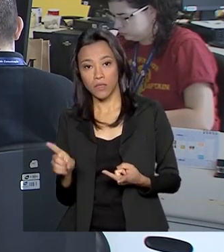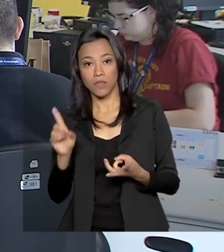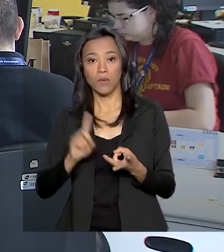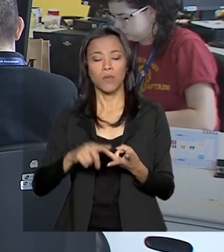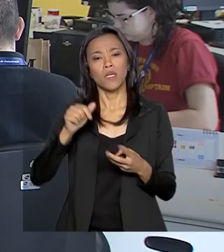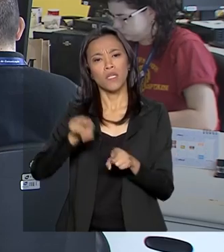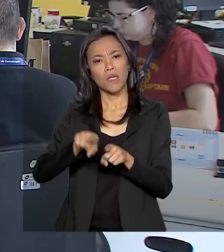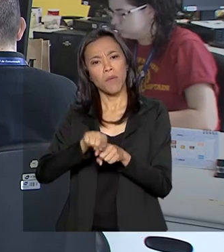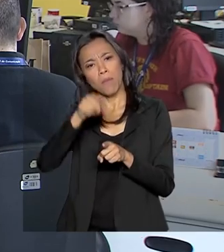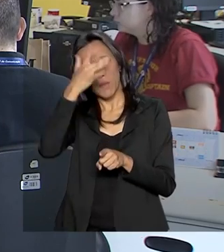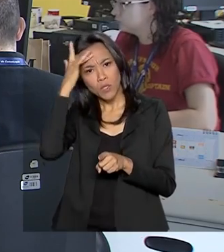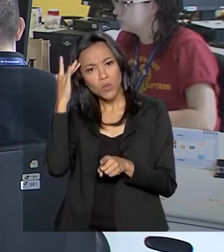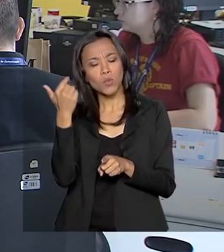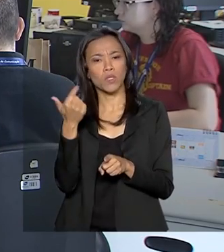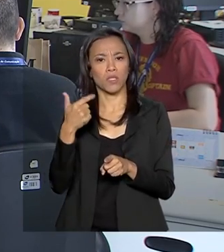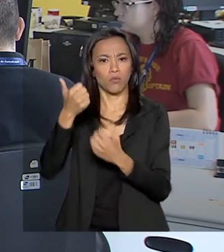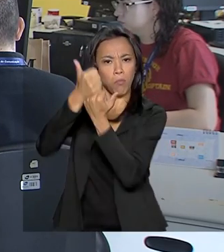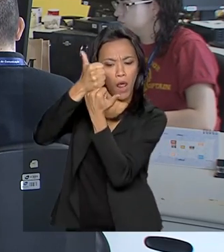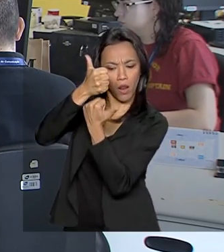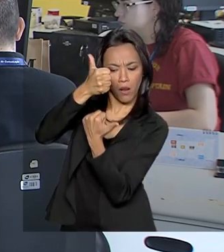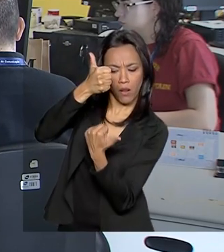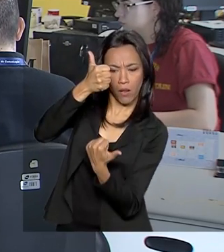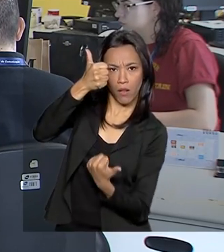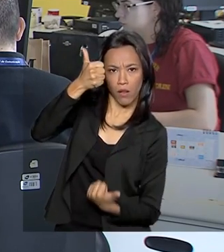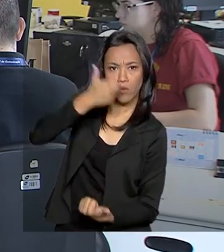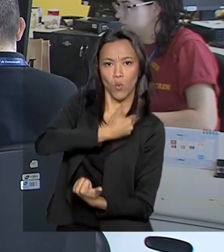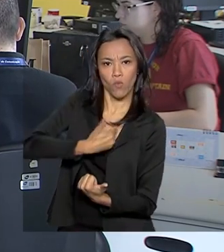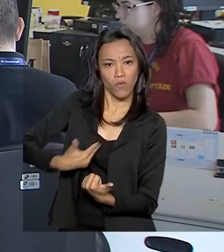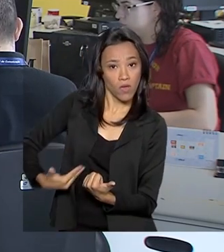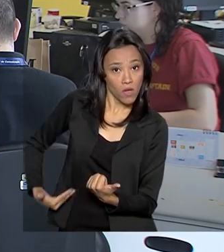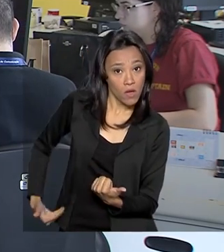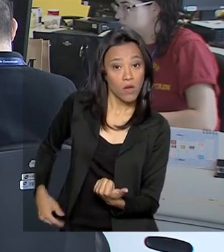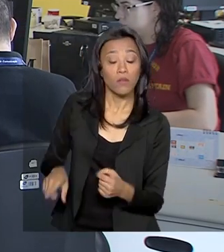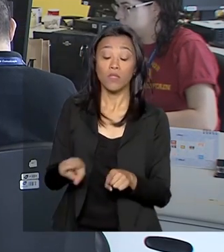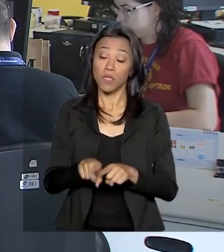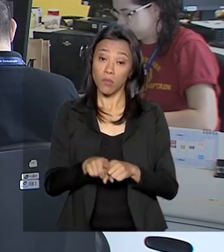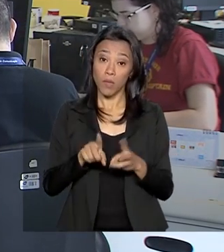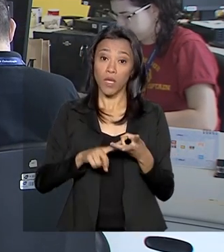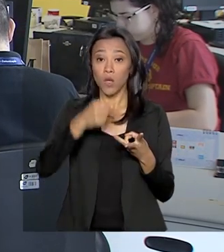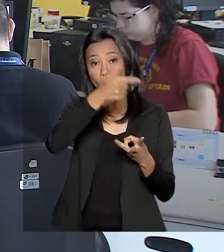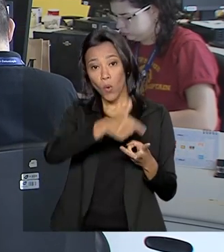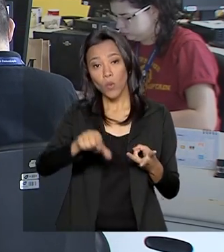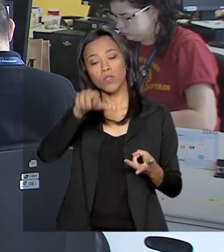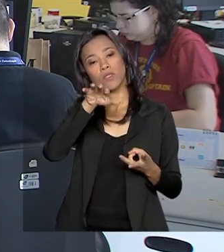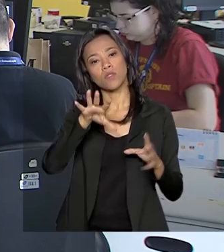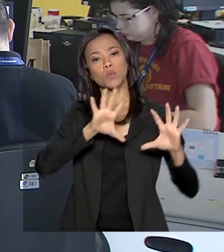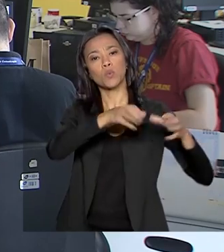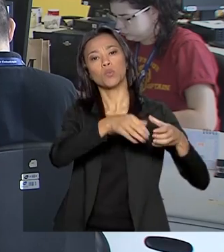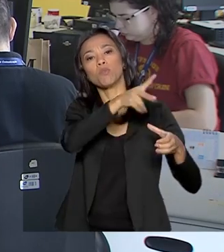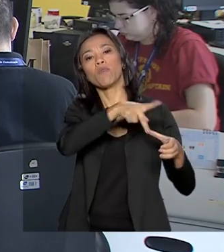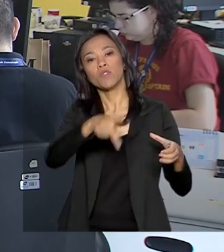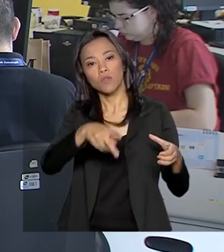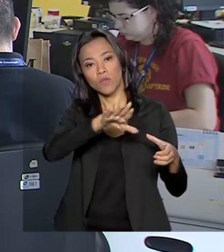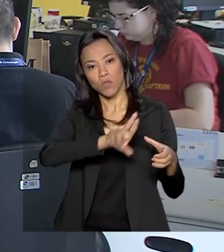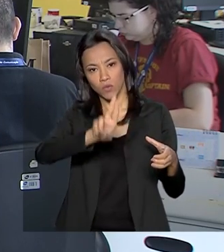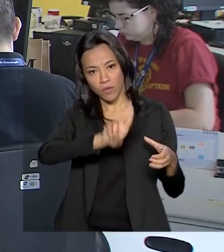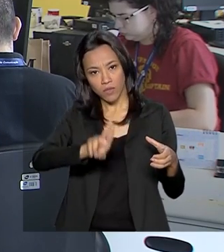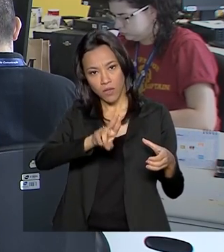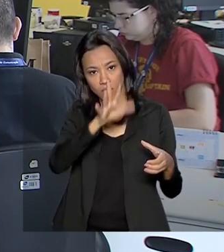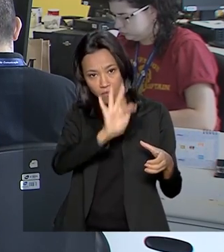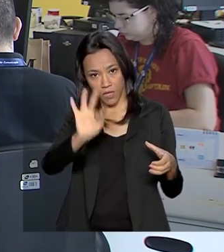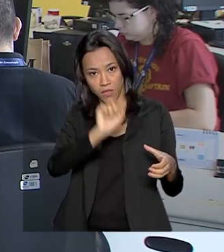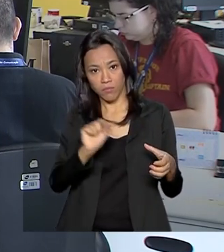do alto escalão do governo, além dos 146 mil professores das universidades públicas federais. O governo quer